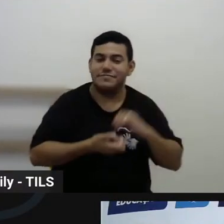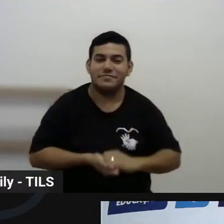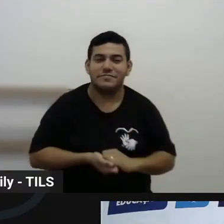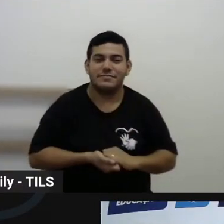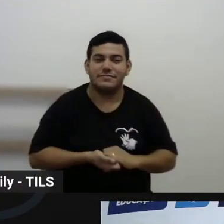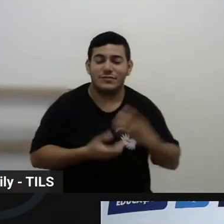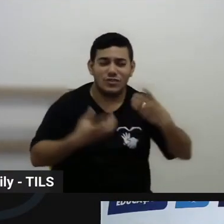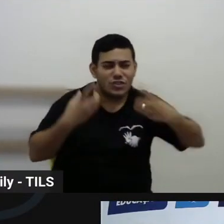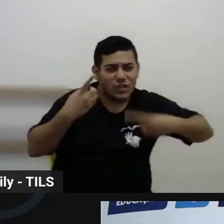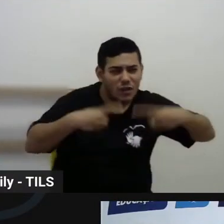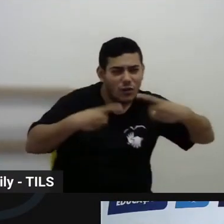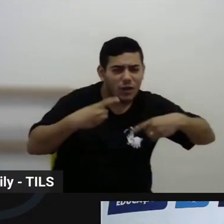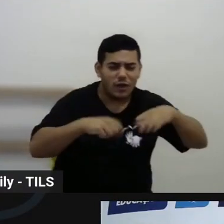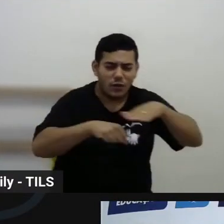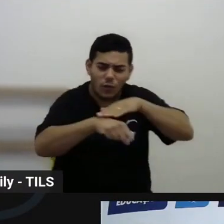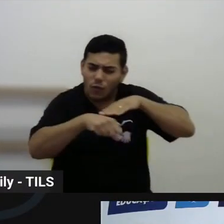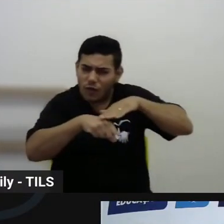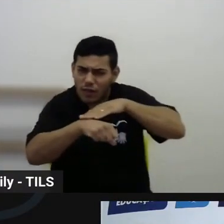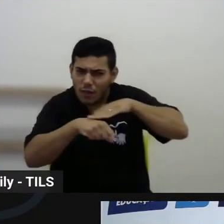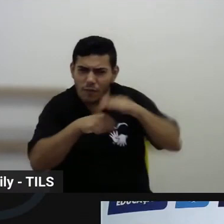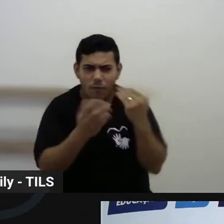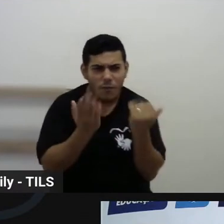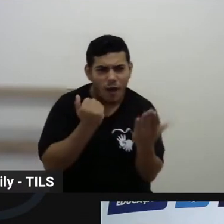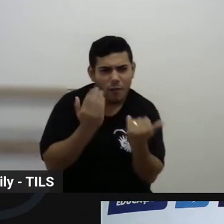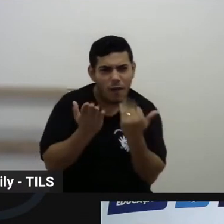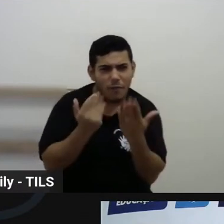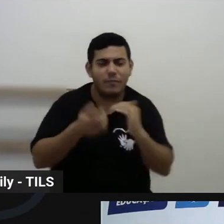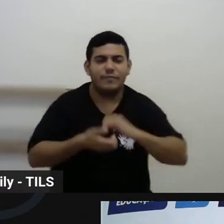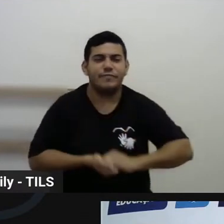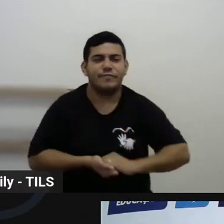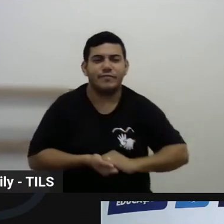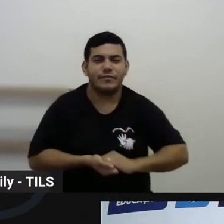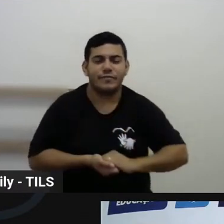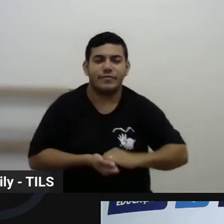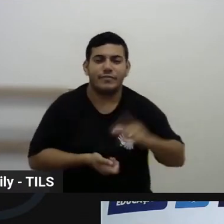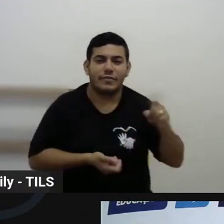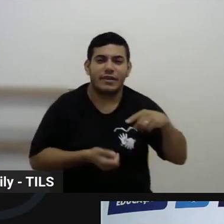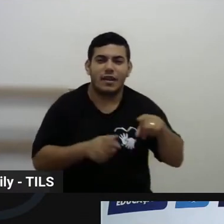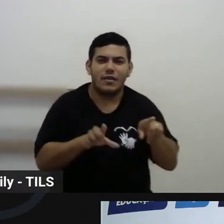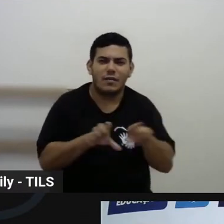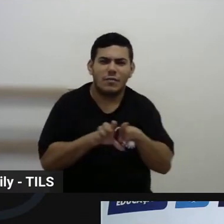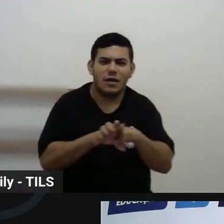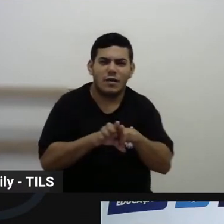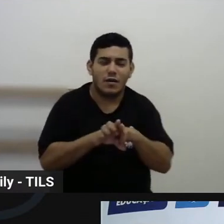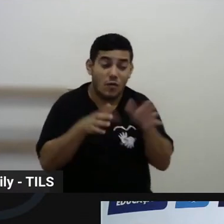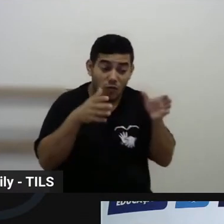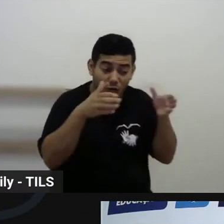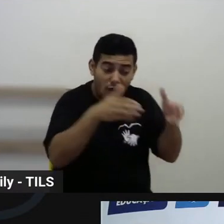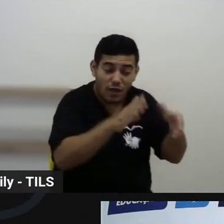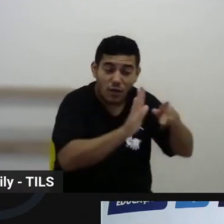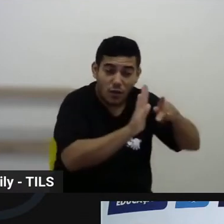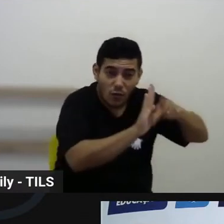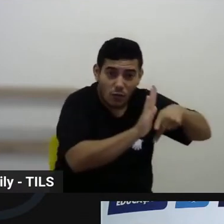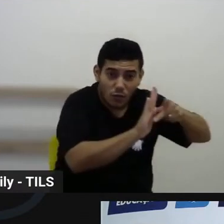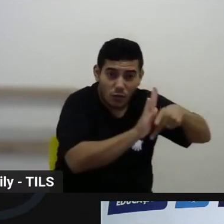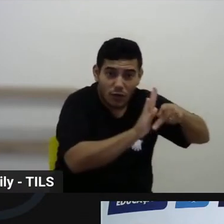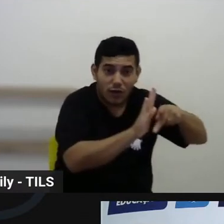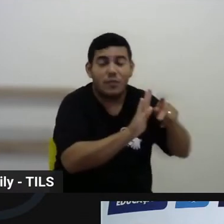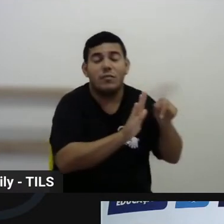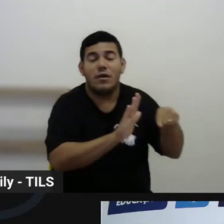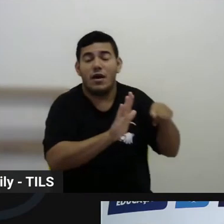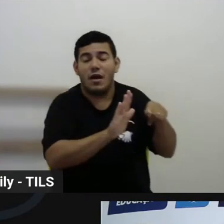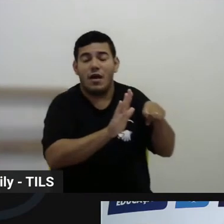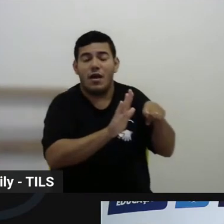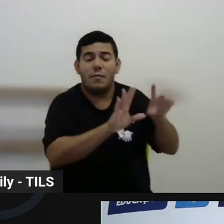dialogando um pouquinho sobre essas questões, tanto voltada para o programa, que a Rafa vai estar apresentando mais